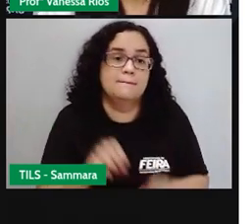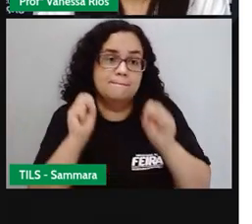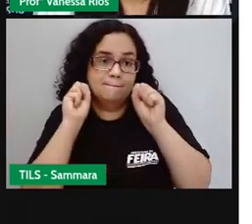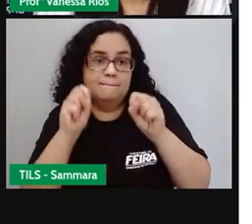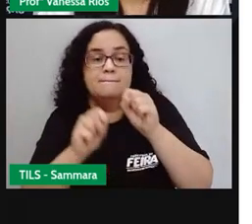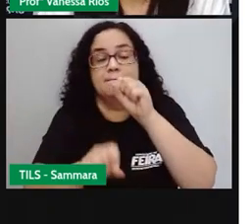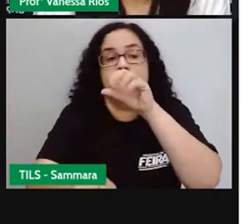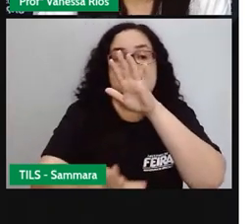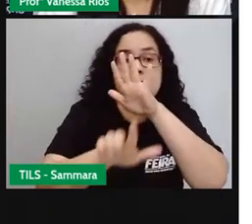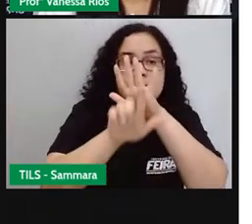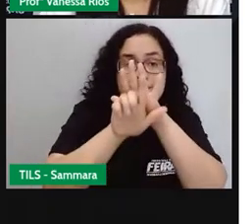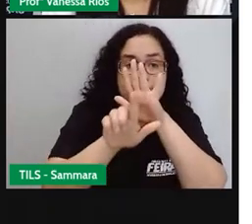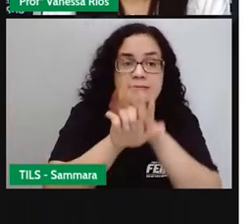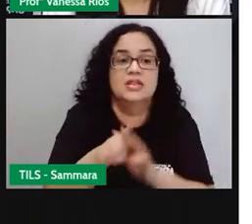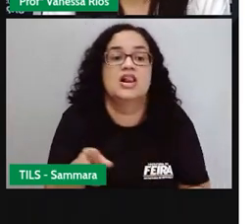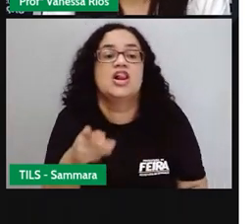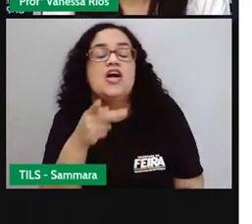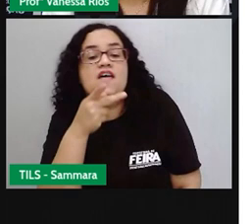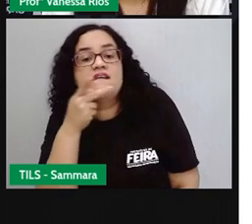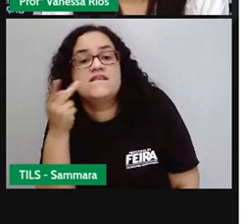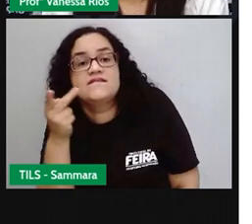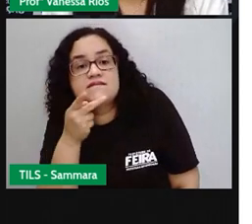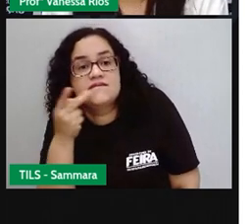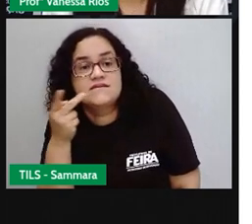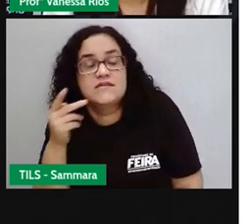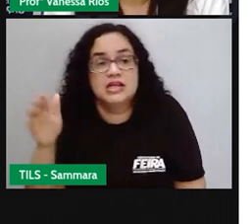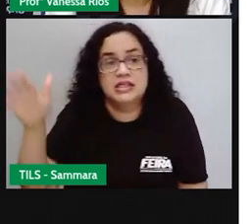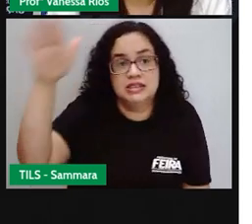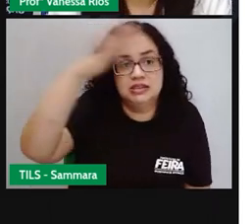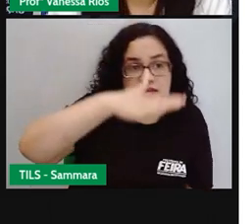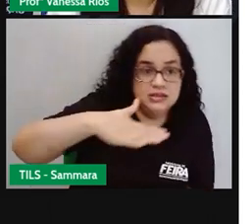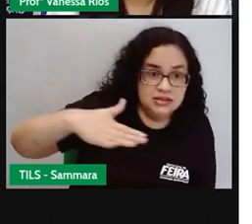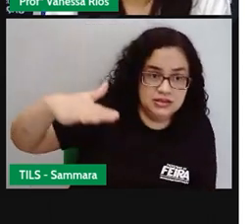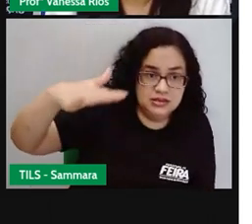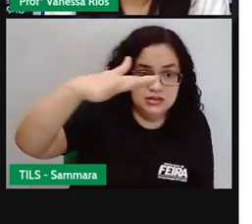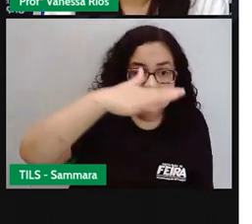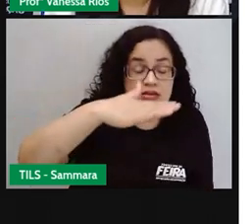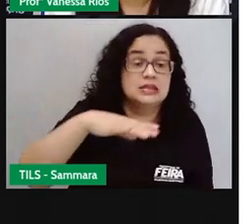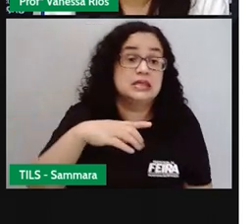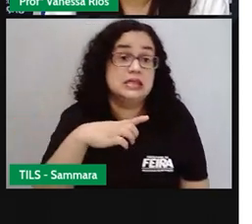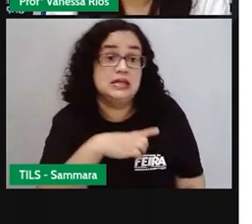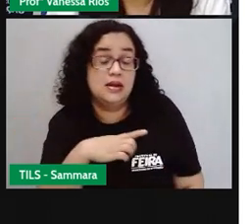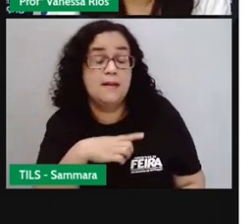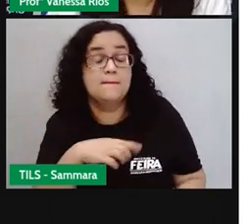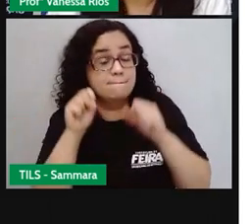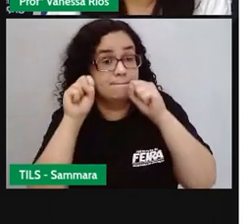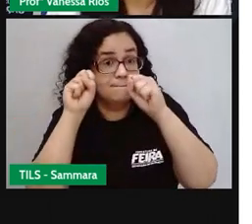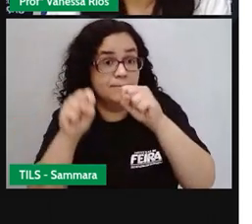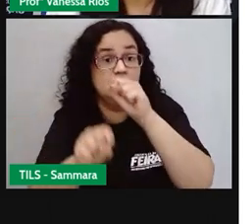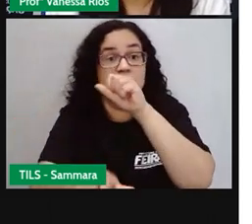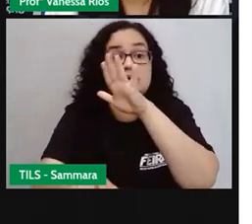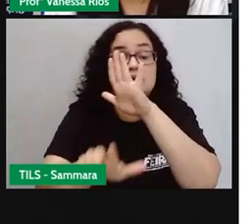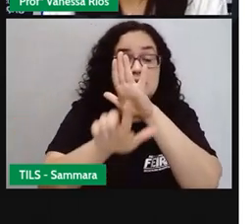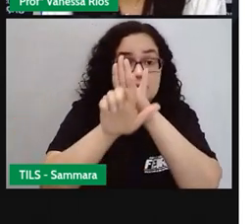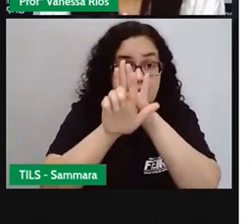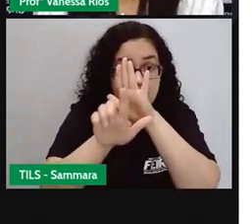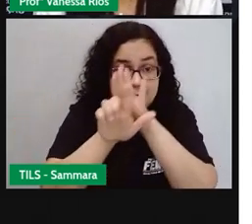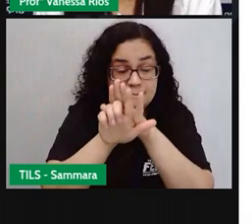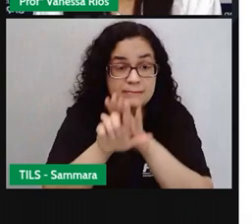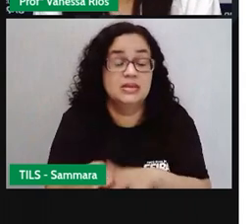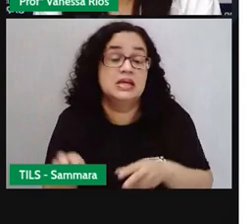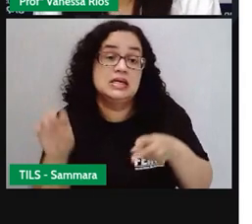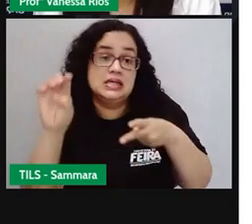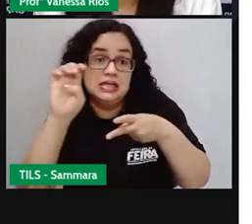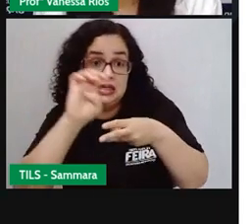poder legislativo quando a gente fala da espera nacional. Então, vão compor o poder legislativo para o poder